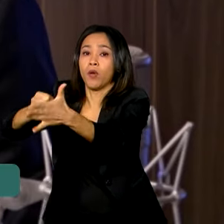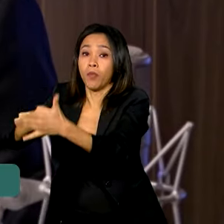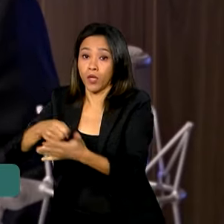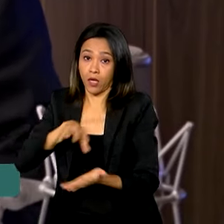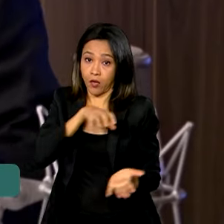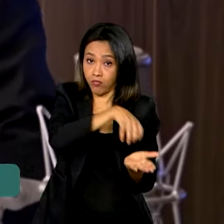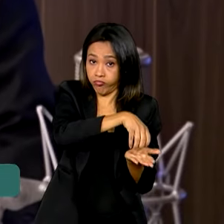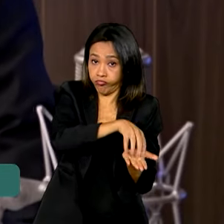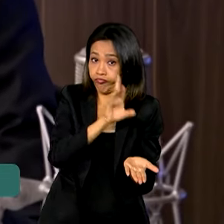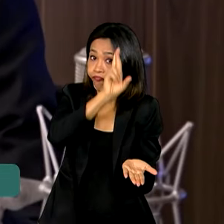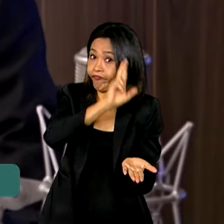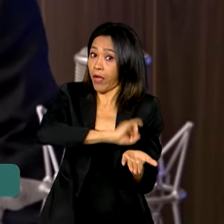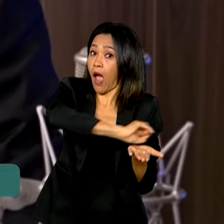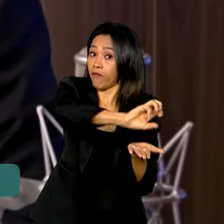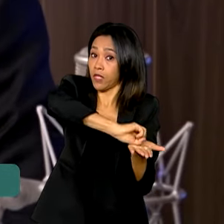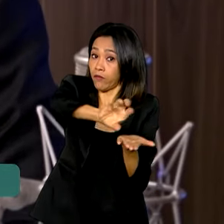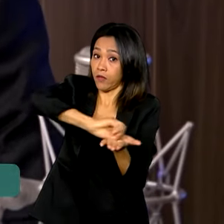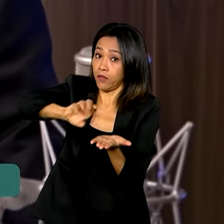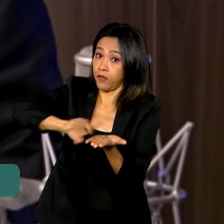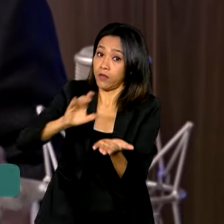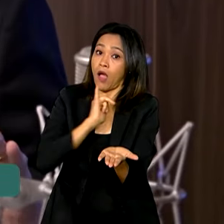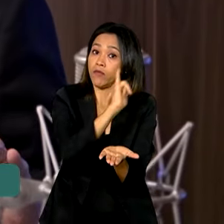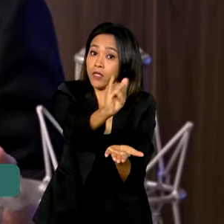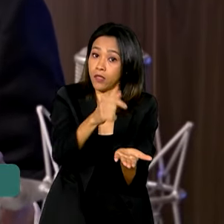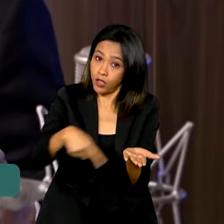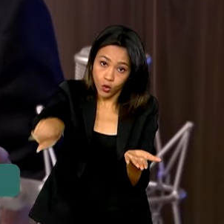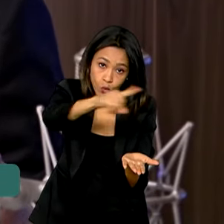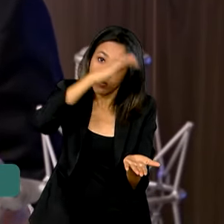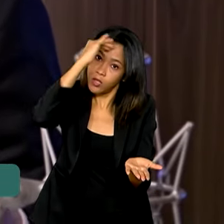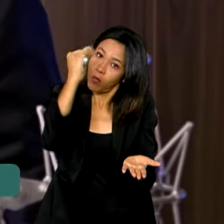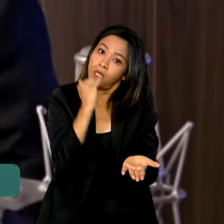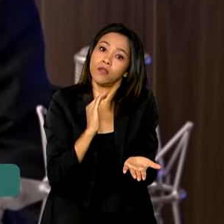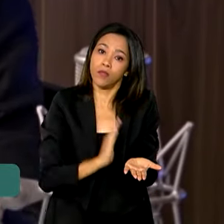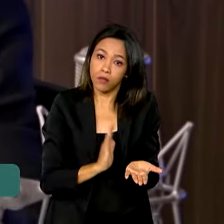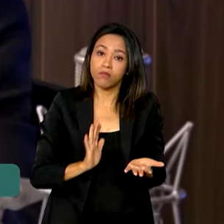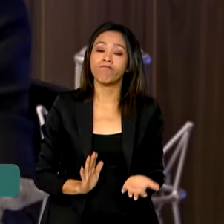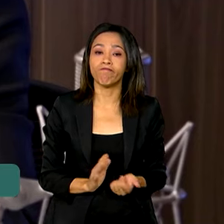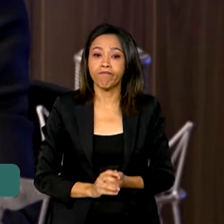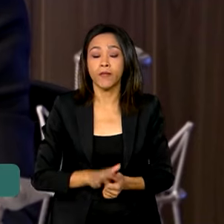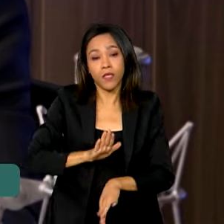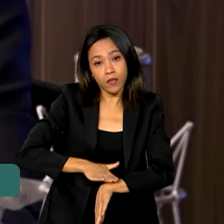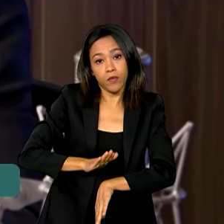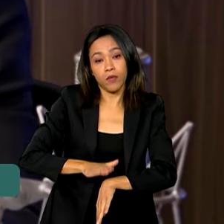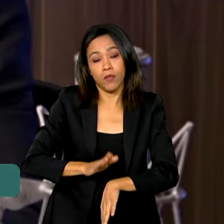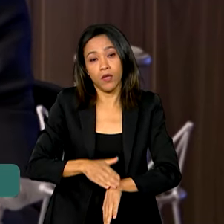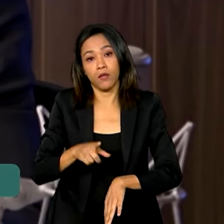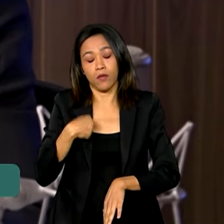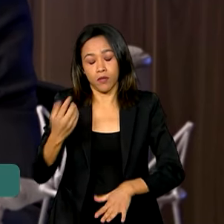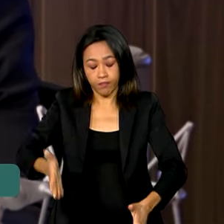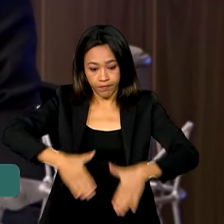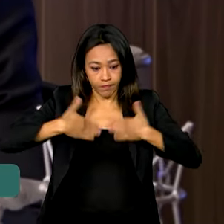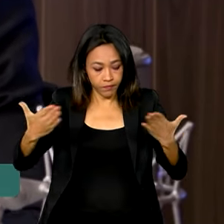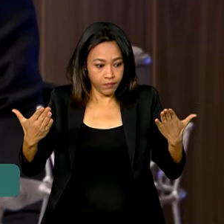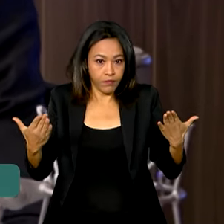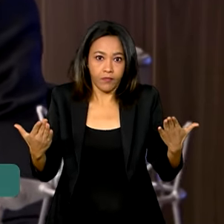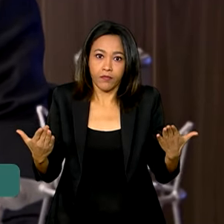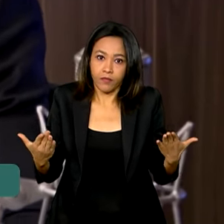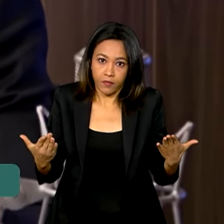operadores realizassem o bloqueio, e todos venham obedecendo. E num primeiro momento, nós fomos surpreendidos